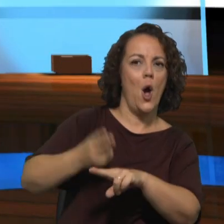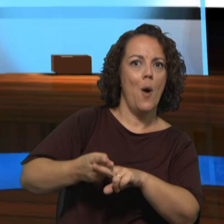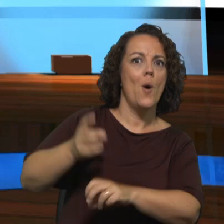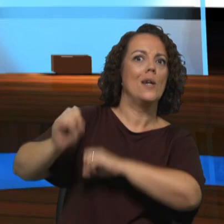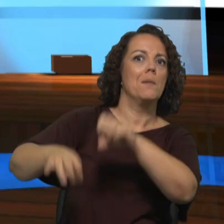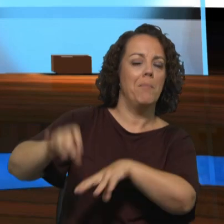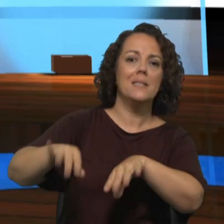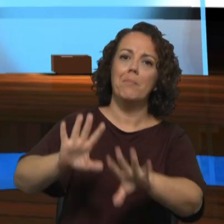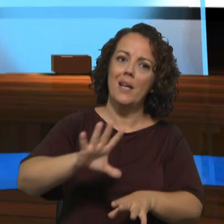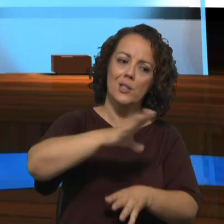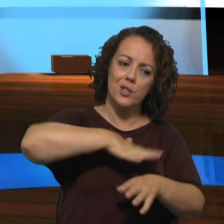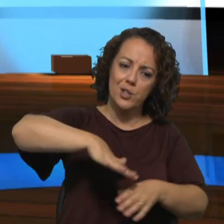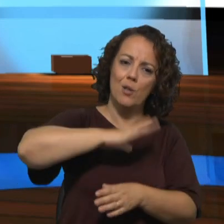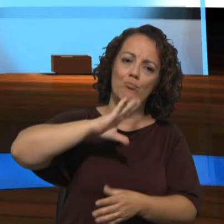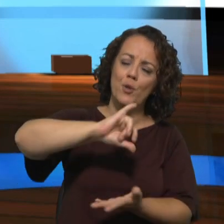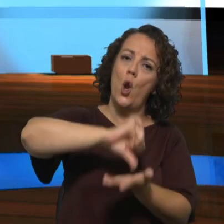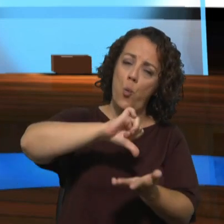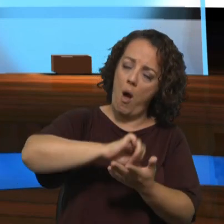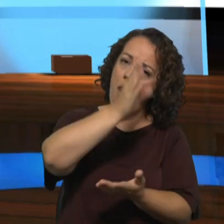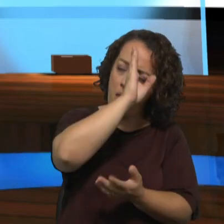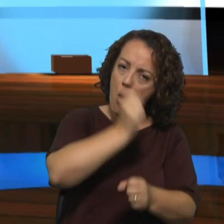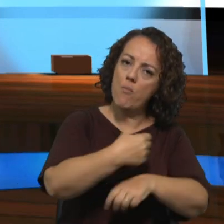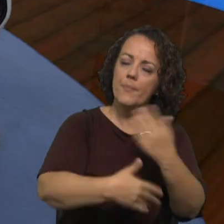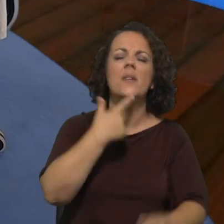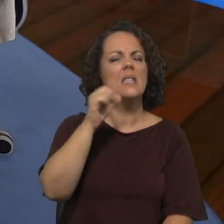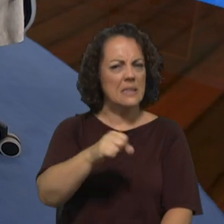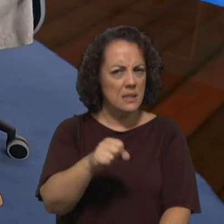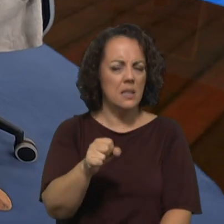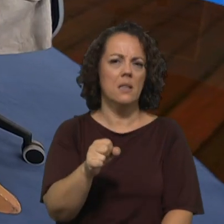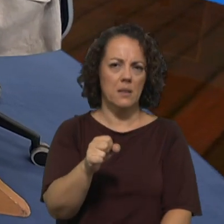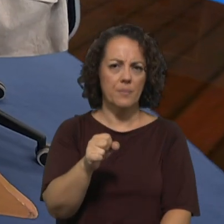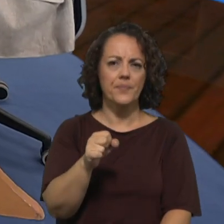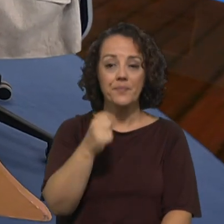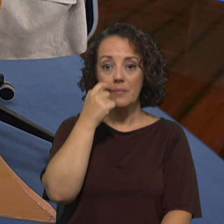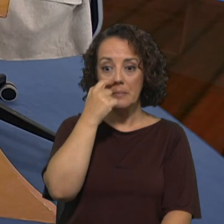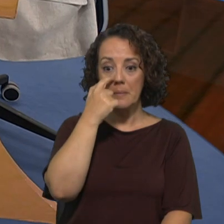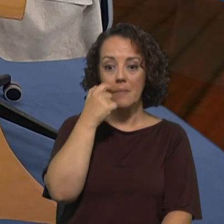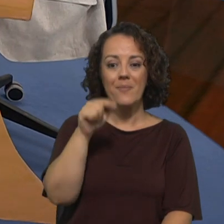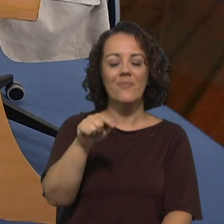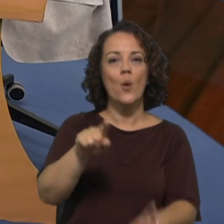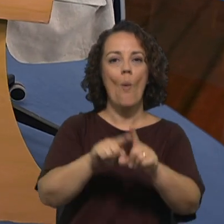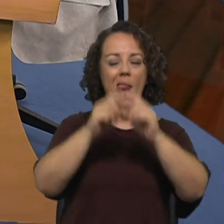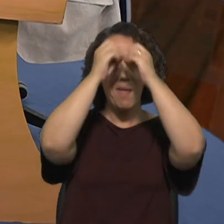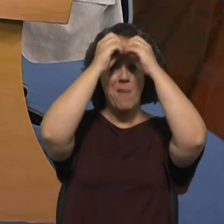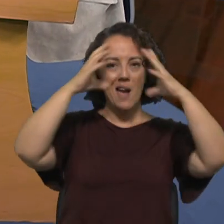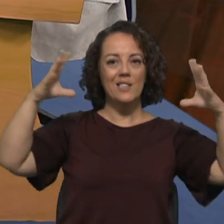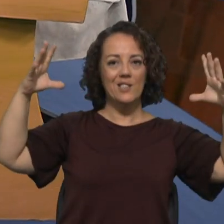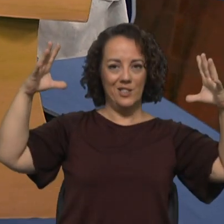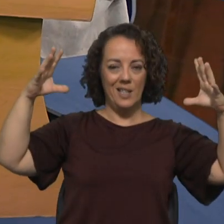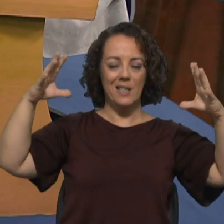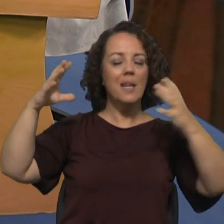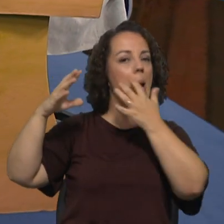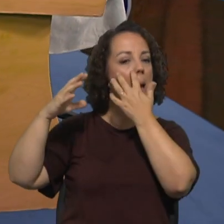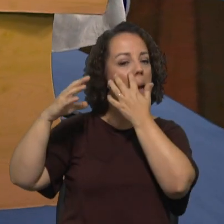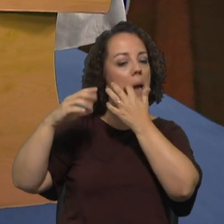a nível local sim eu acho que essa é a principal e esta imagem que deixámos à aula sinodal para